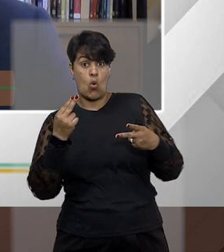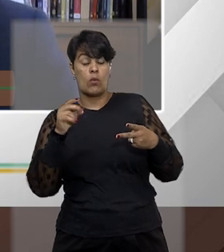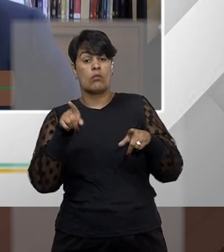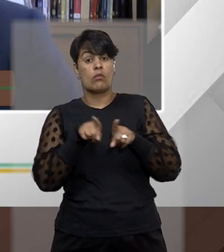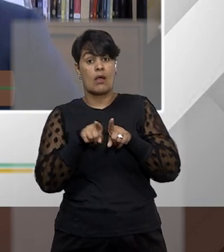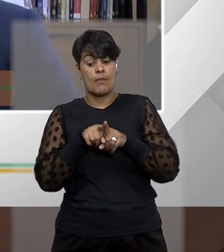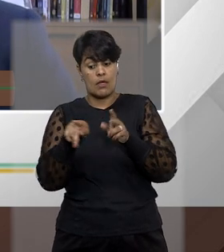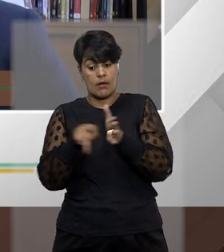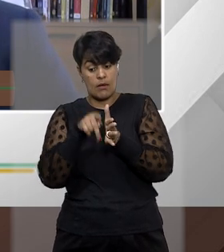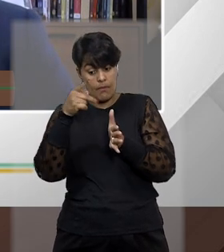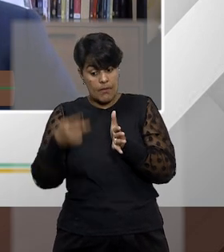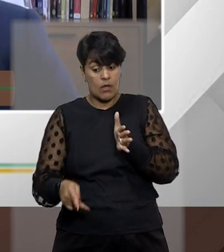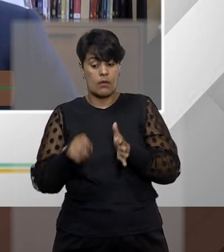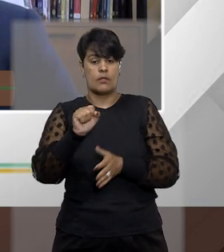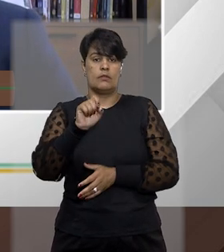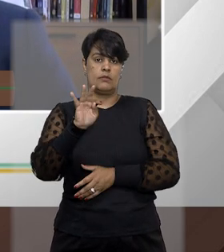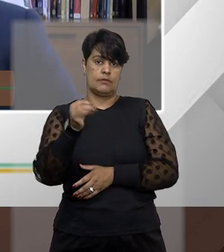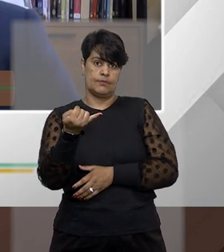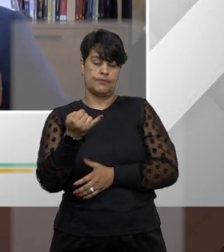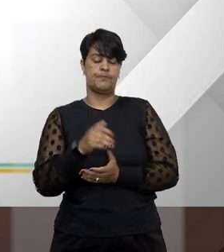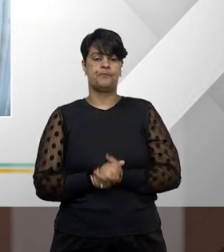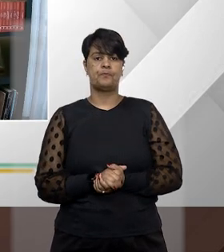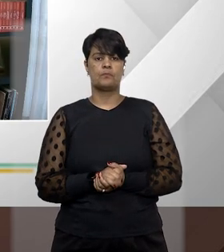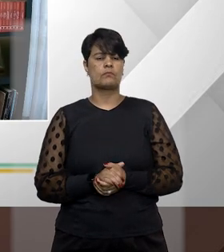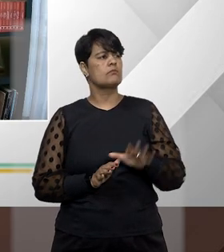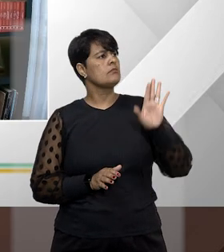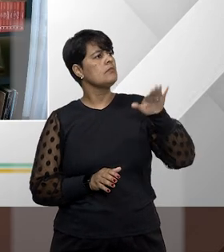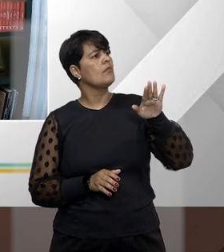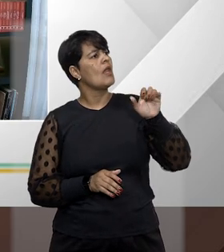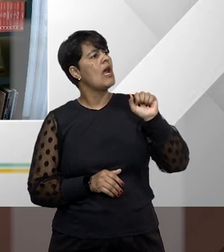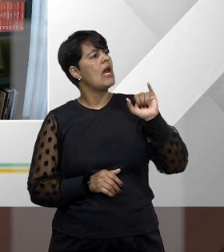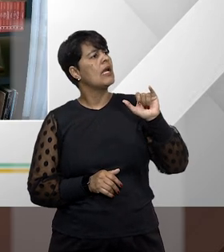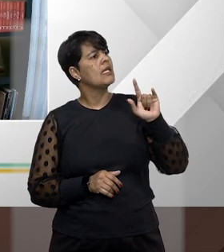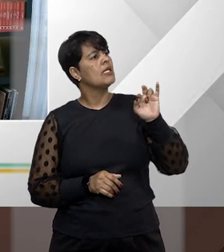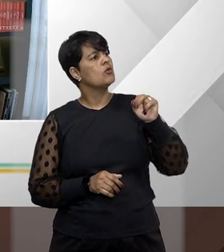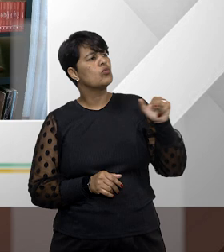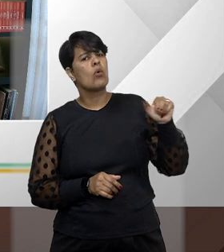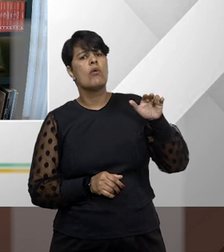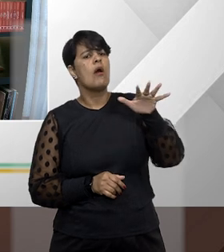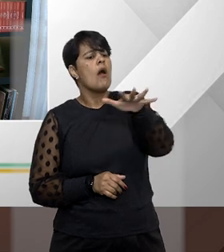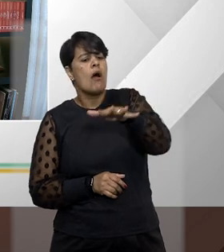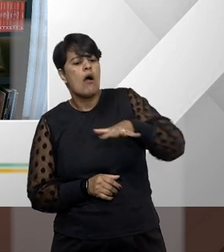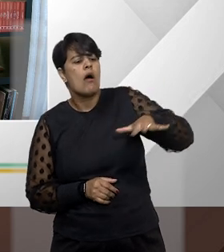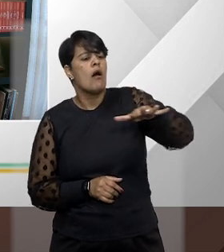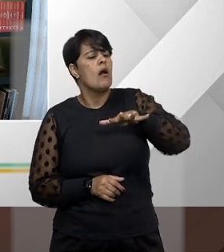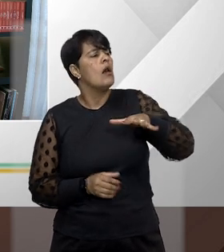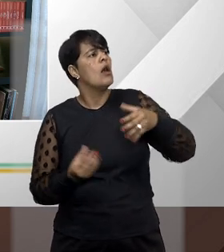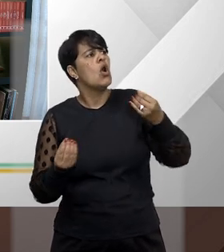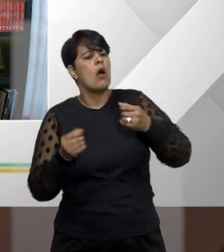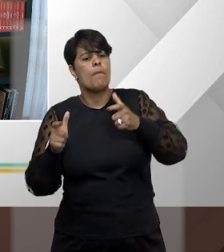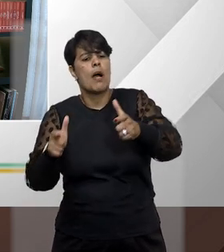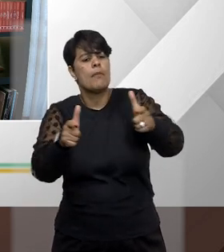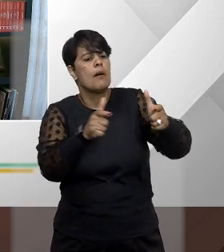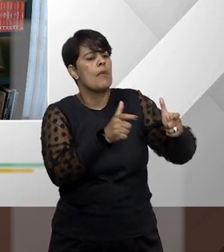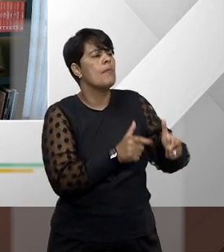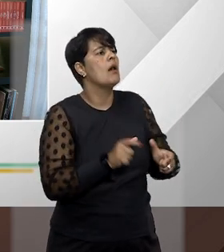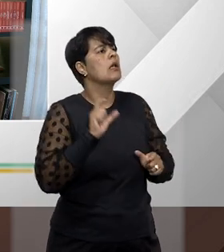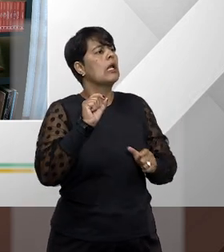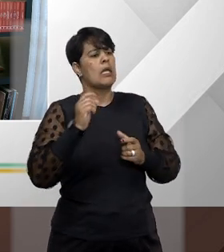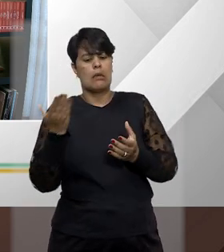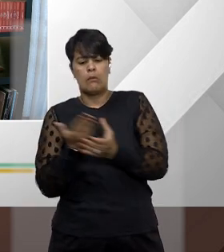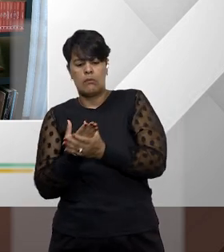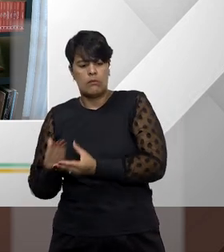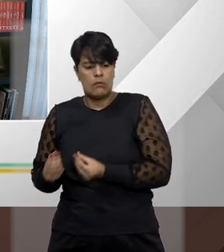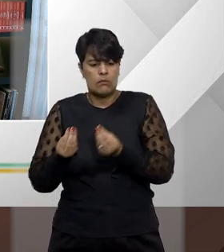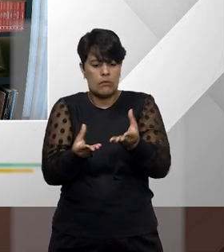Superior Tribunal de Justiça Professor Ailton quanto a competência territorial qual seria o foro competente para processar e